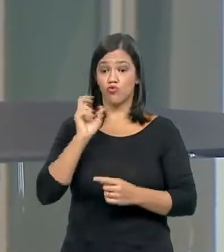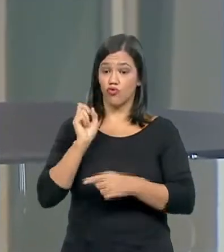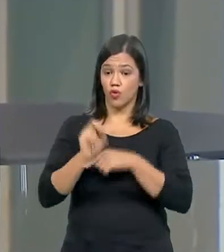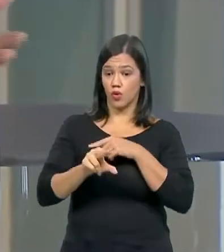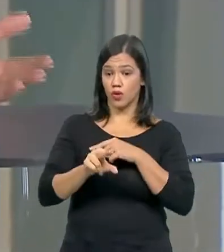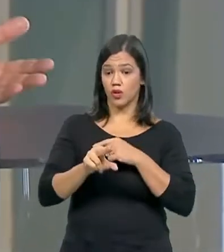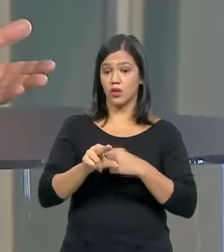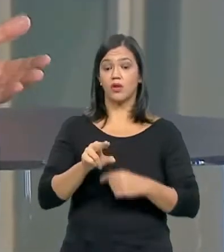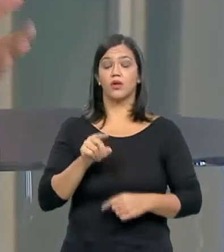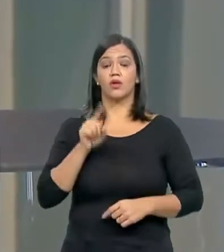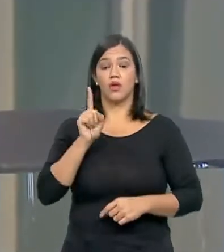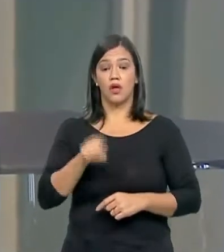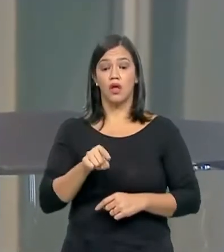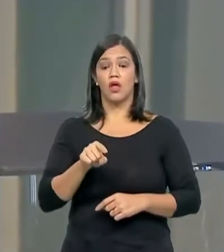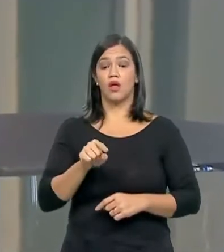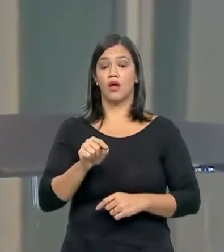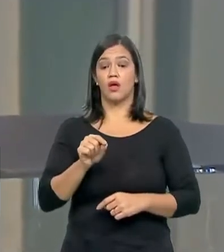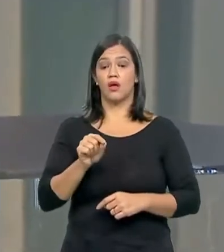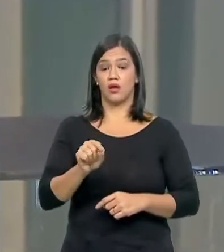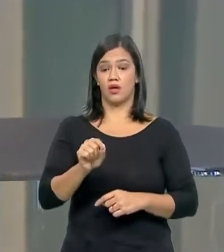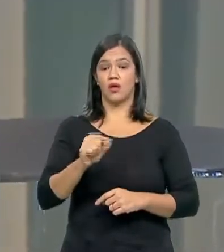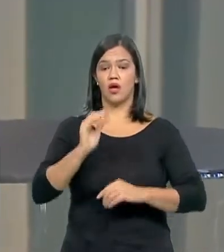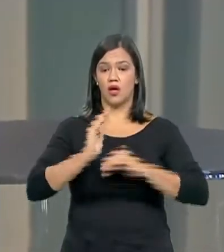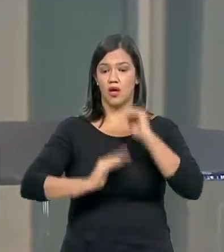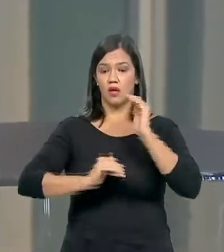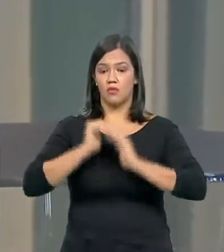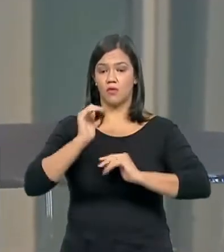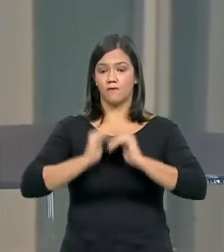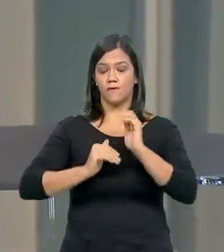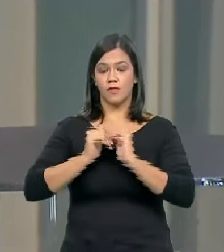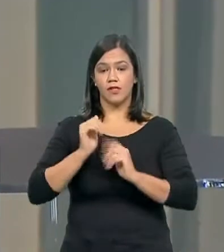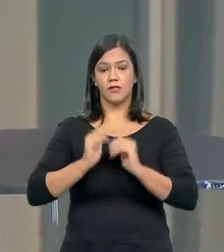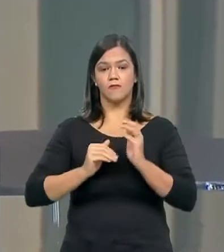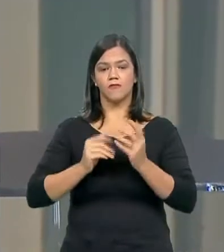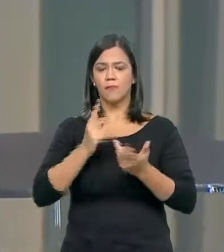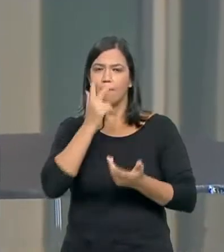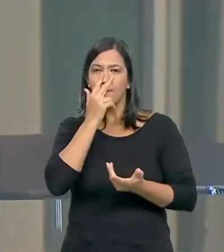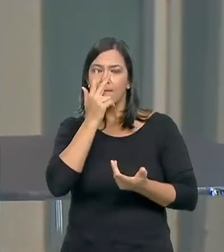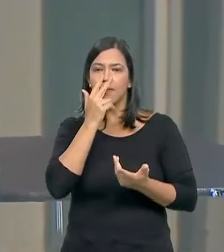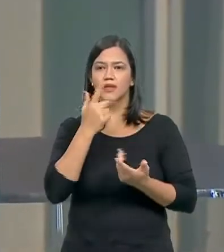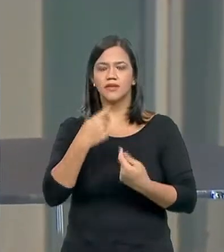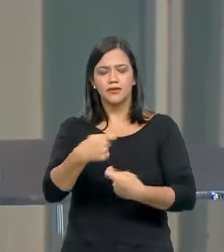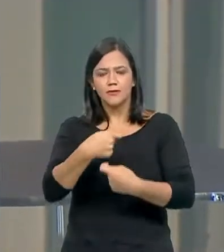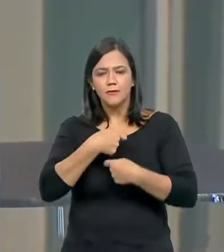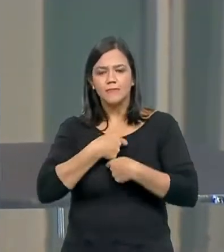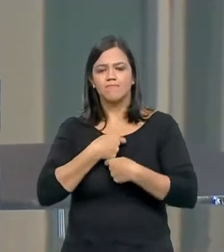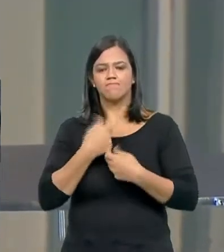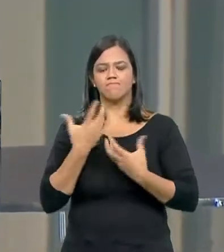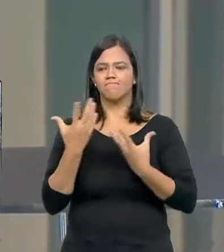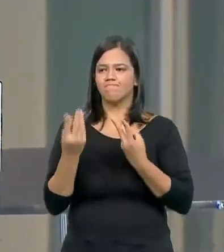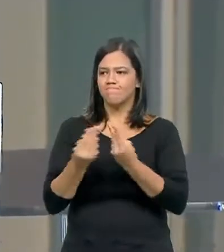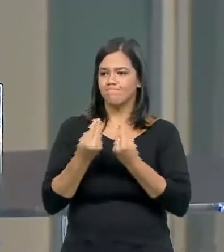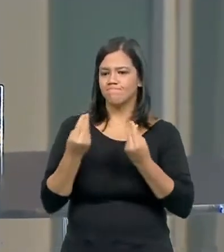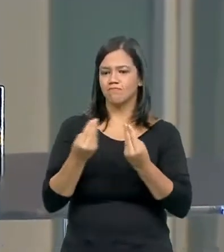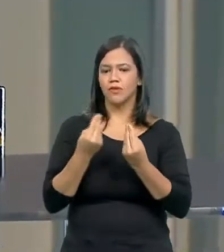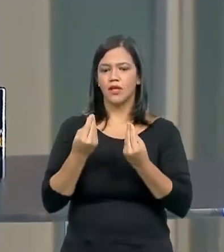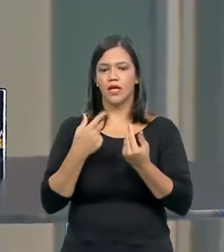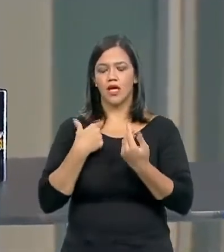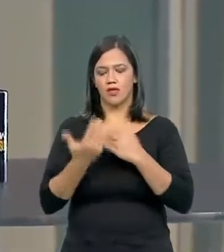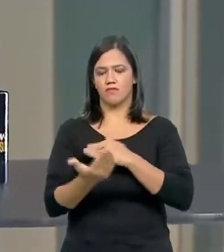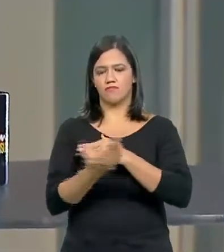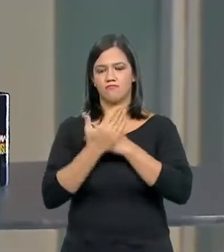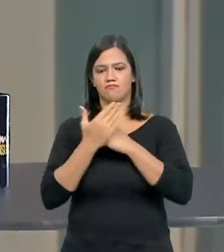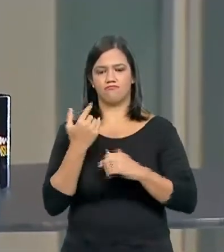Mas é uma profissão que nos condiciona a formação de caráter,